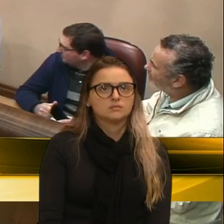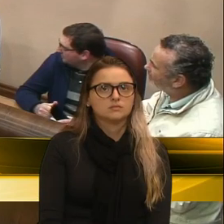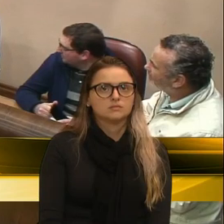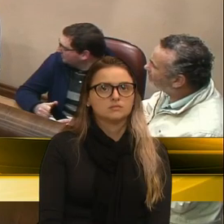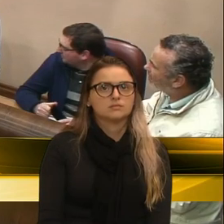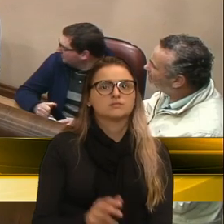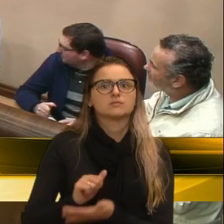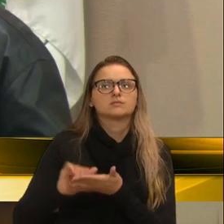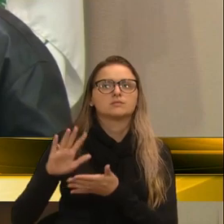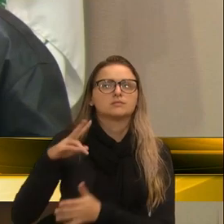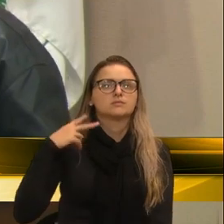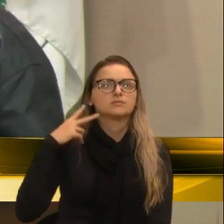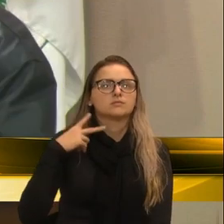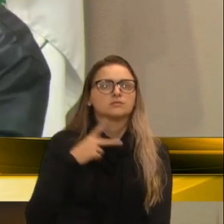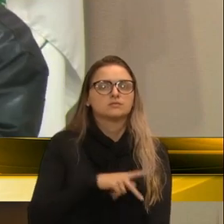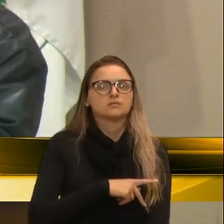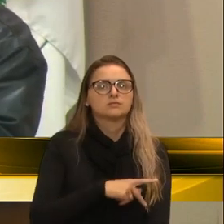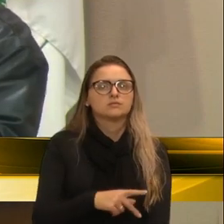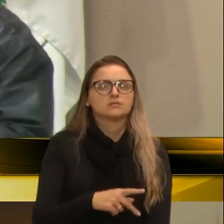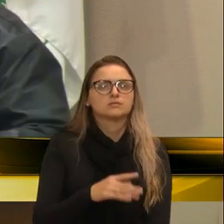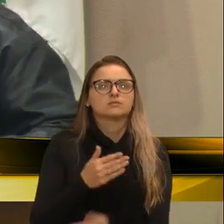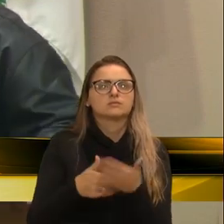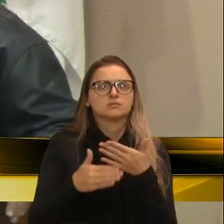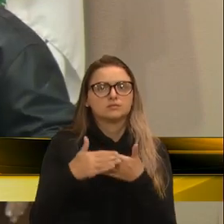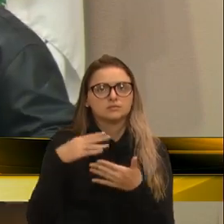Senhor presidente, senhores vereadores,